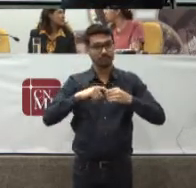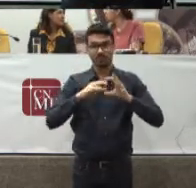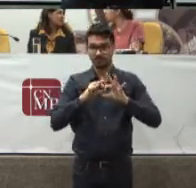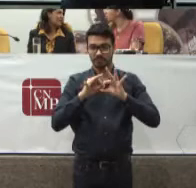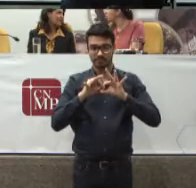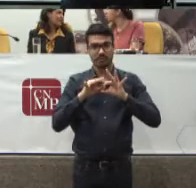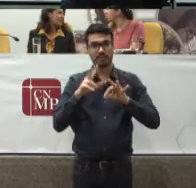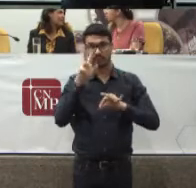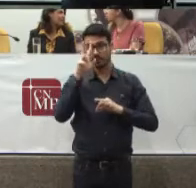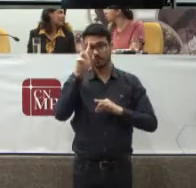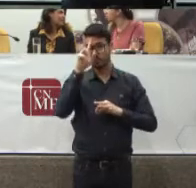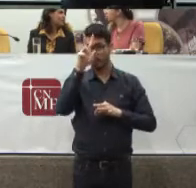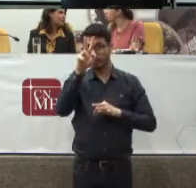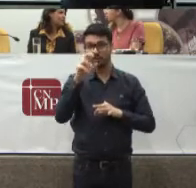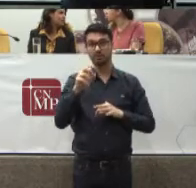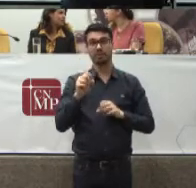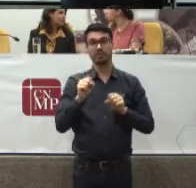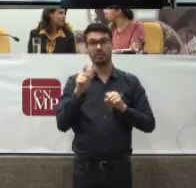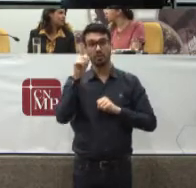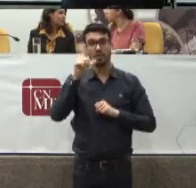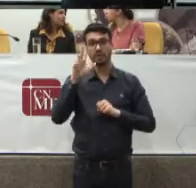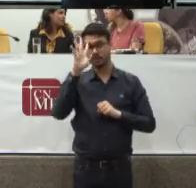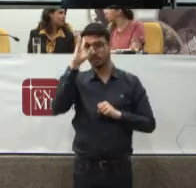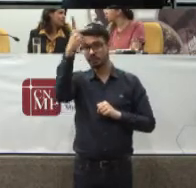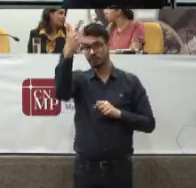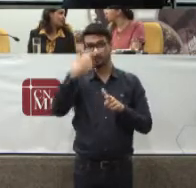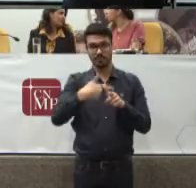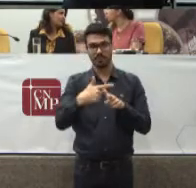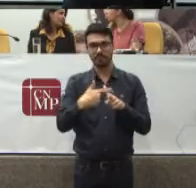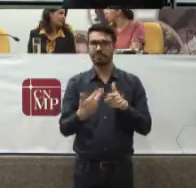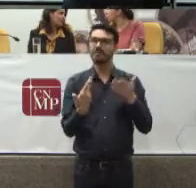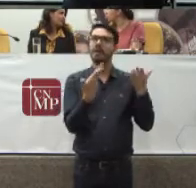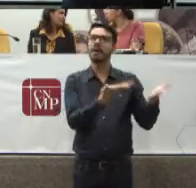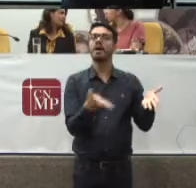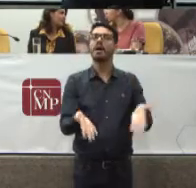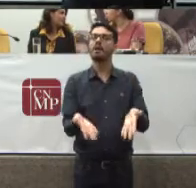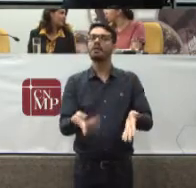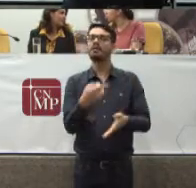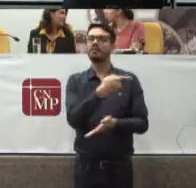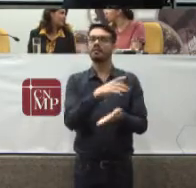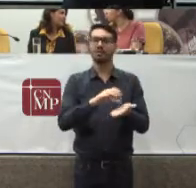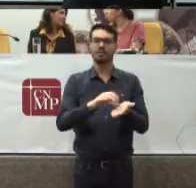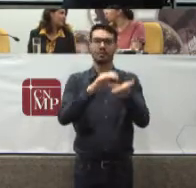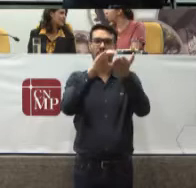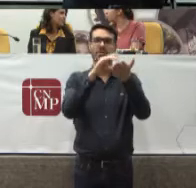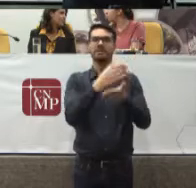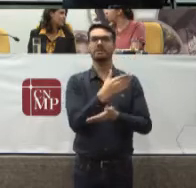resolução De problemas Que afetam Toda a sociedade Brasileira Com a palavra Por favor Conselheiro Arnaldo